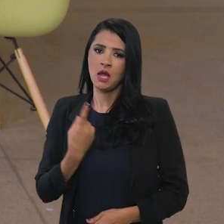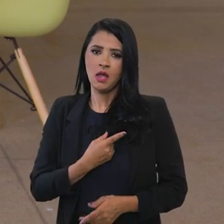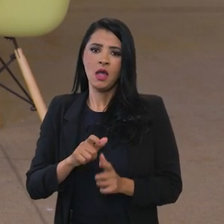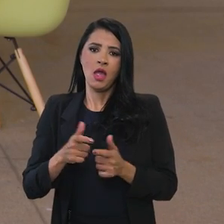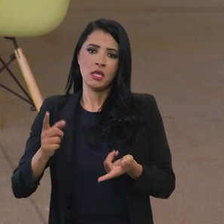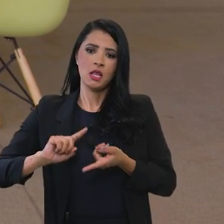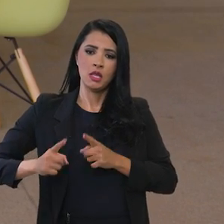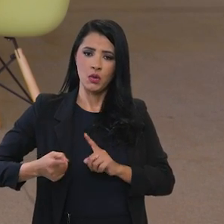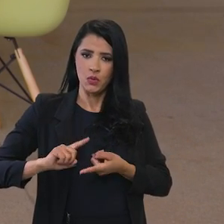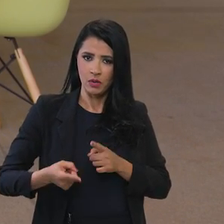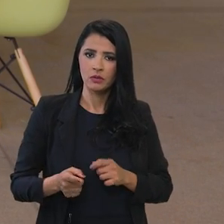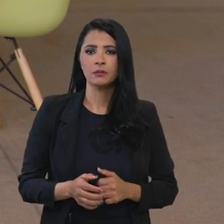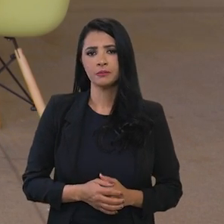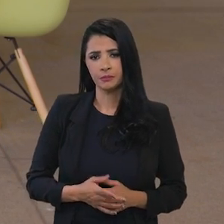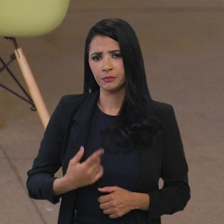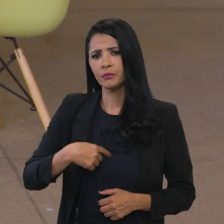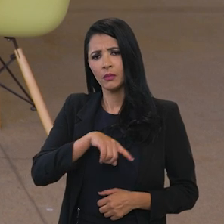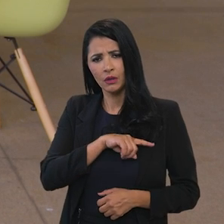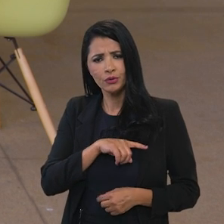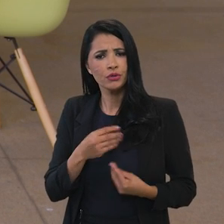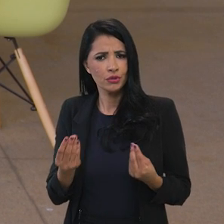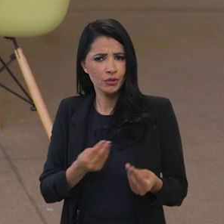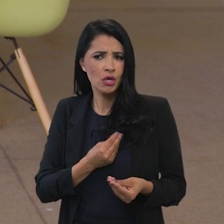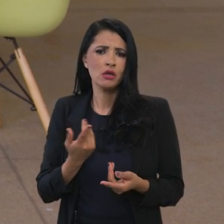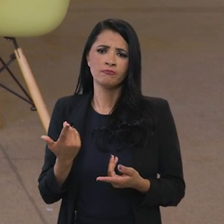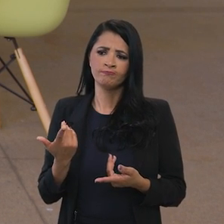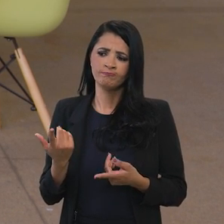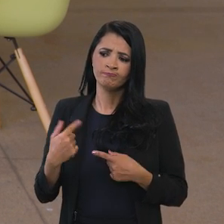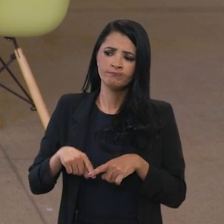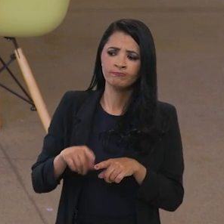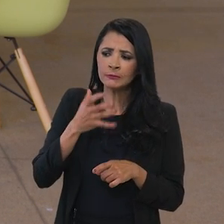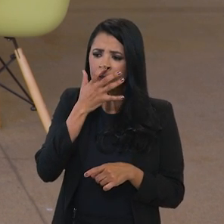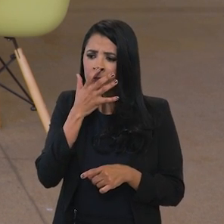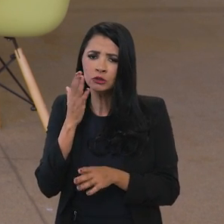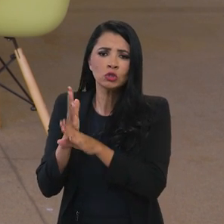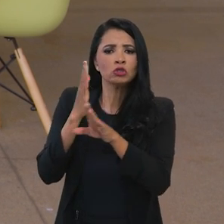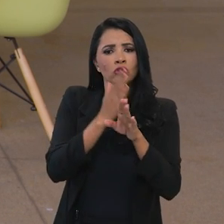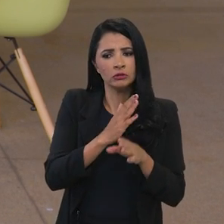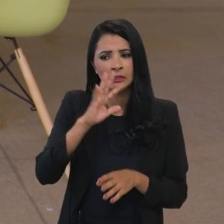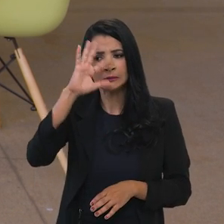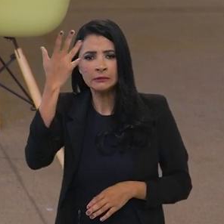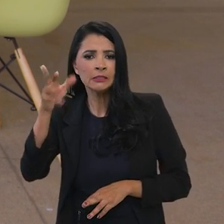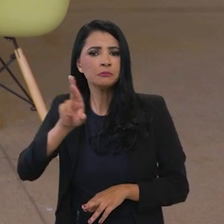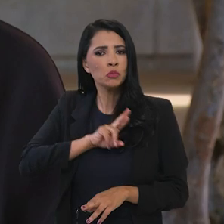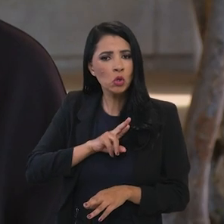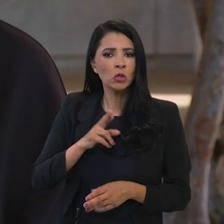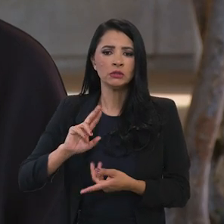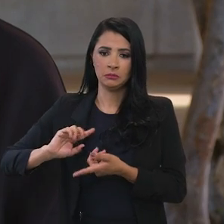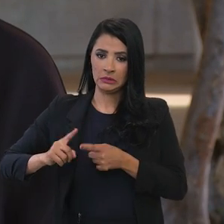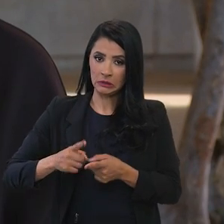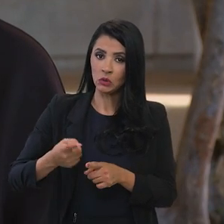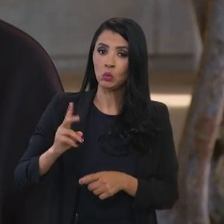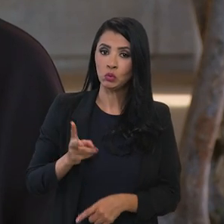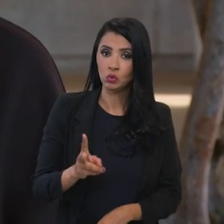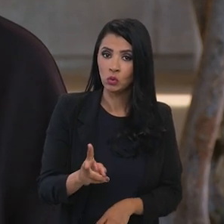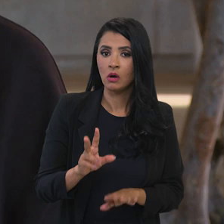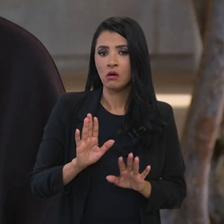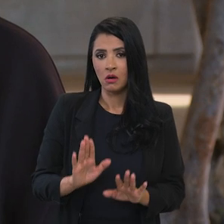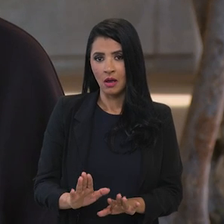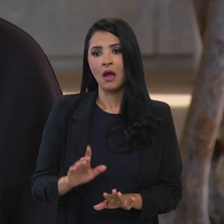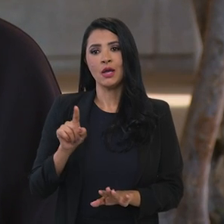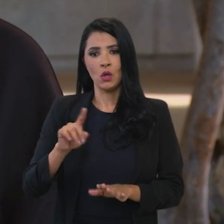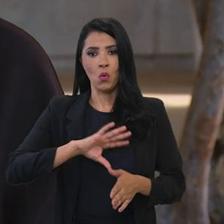dessa grande negociação nós estamos muito muito engajados em encontrar soluções para essa negociação